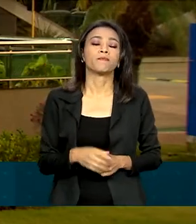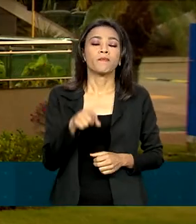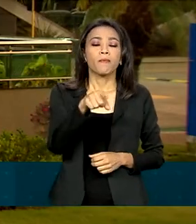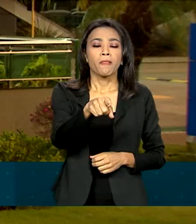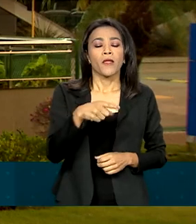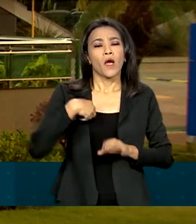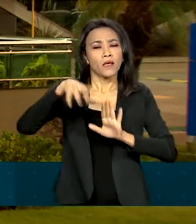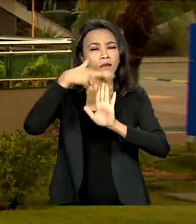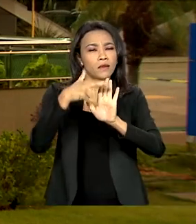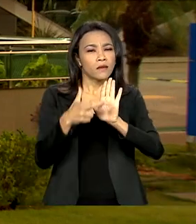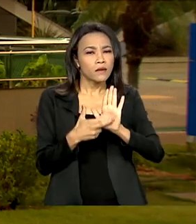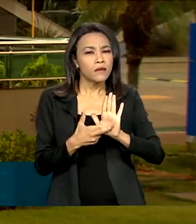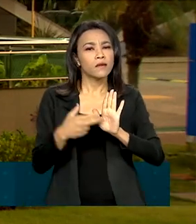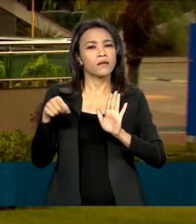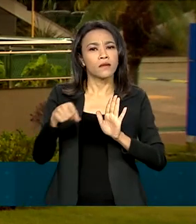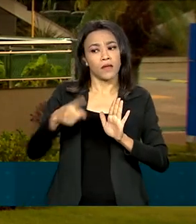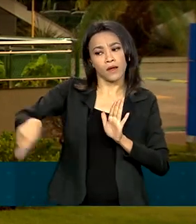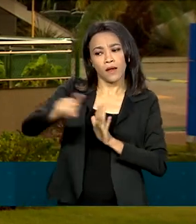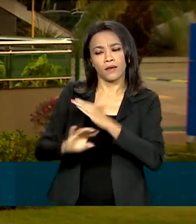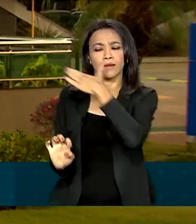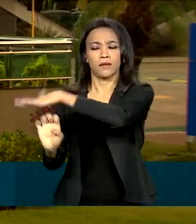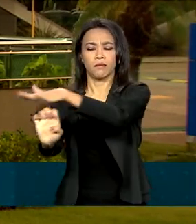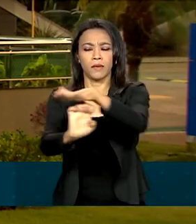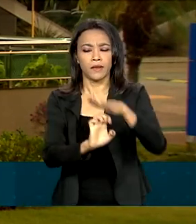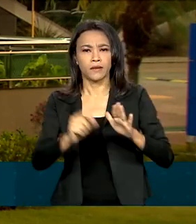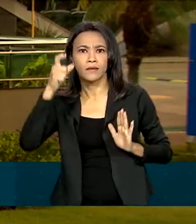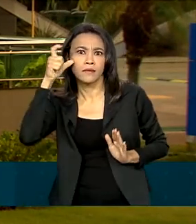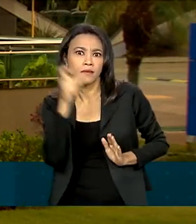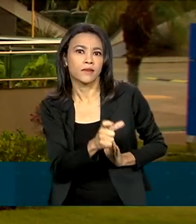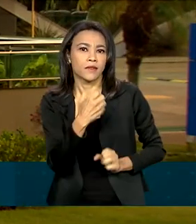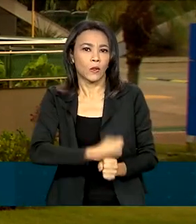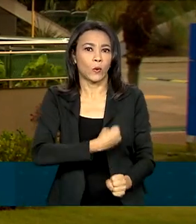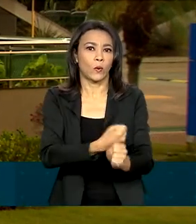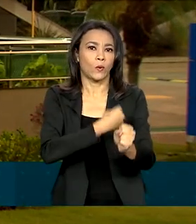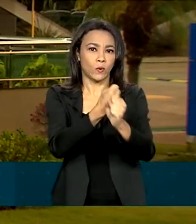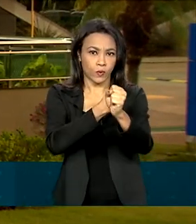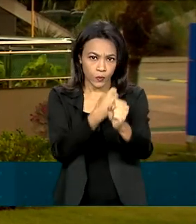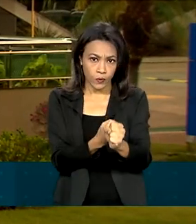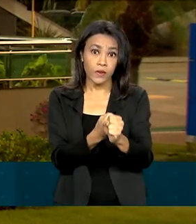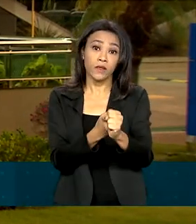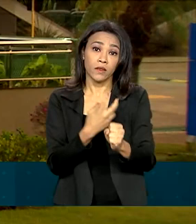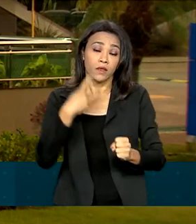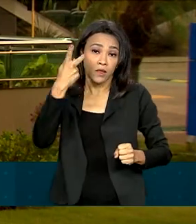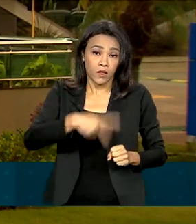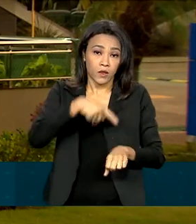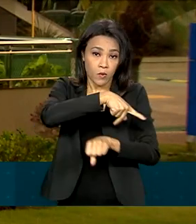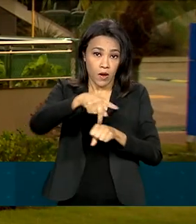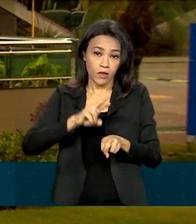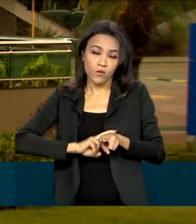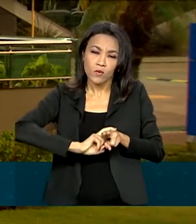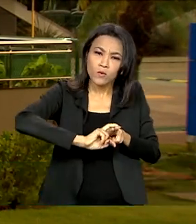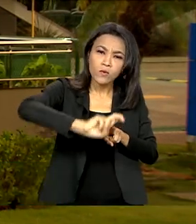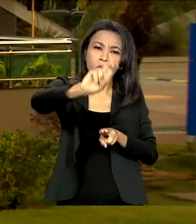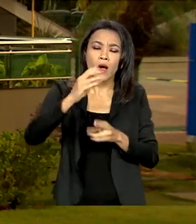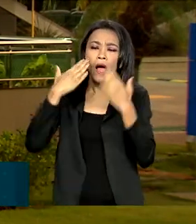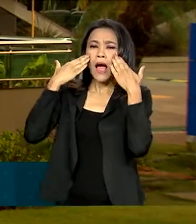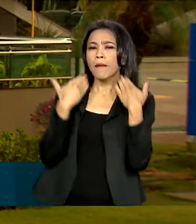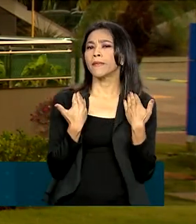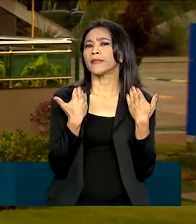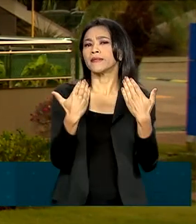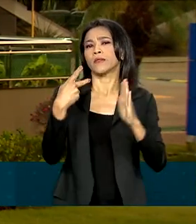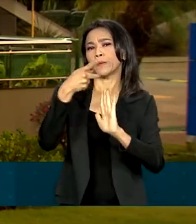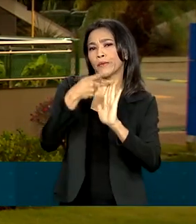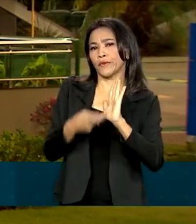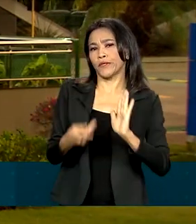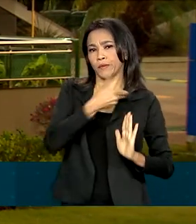de autorização, as empresas interessadas em construir e operar ferrovias no país apresentam um projeto ao governo